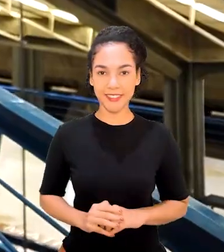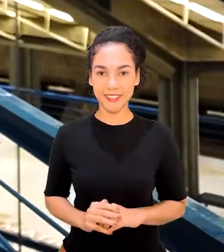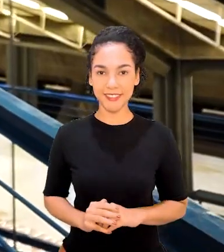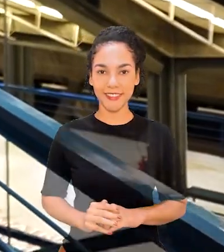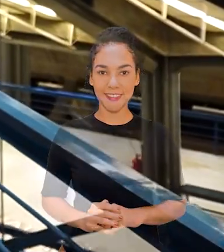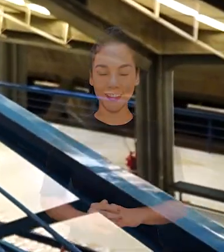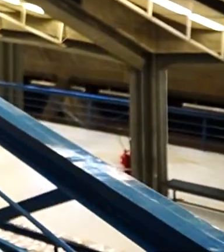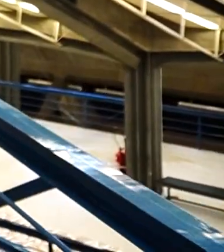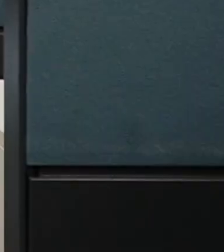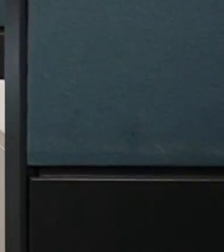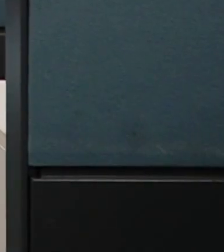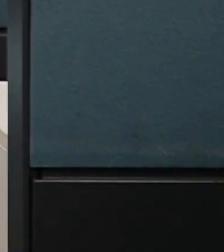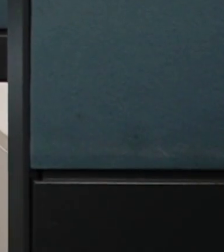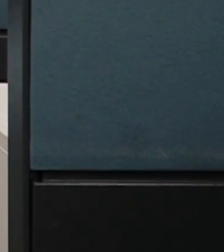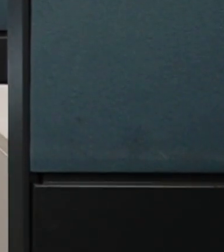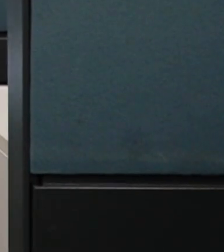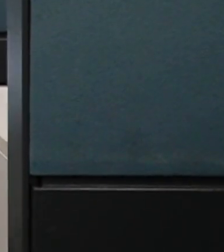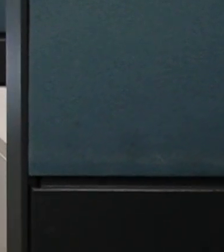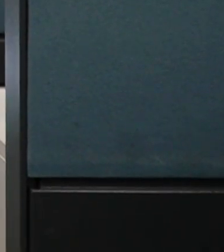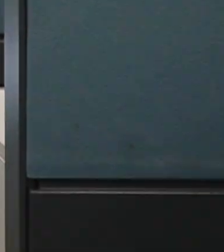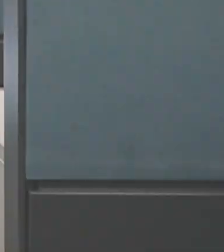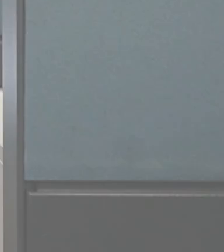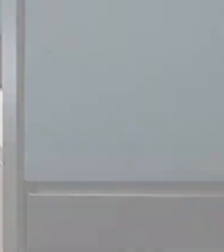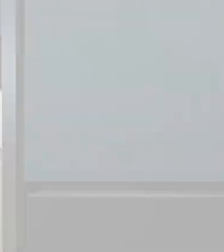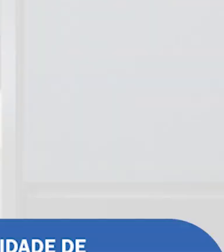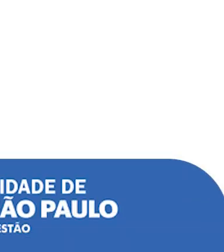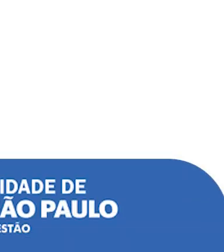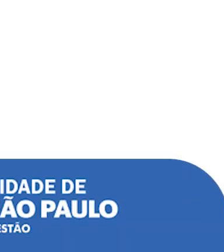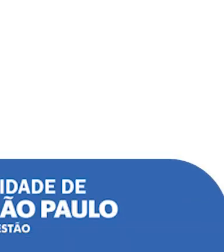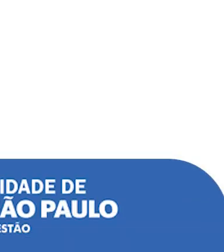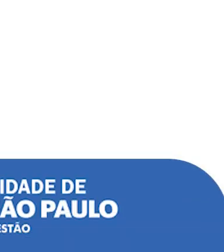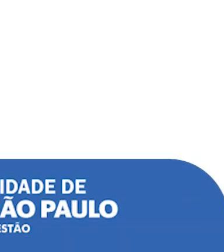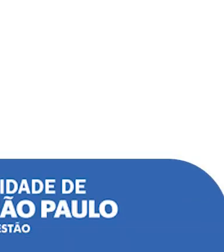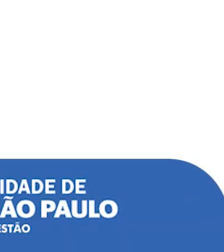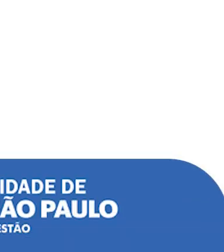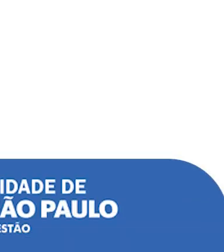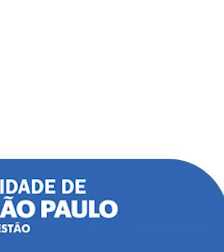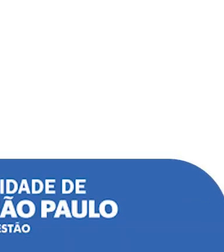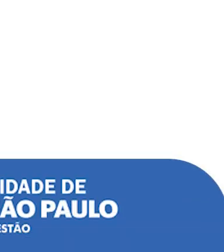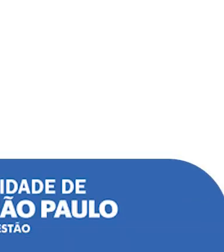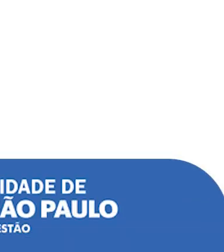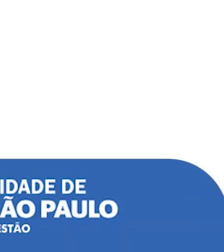Paulo. E aí